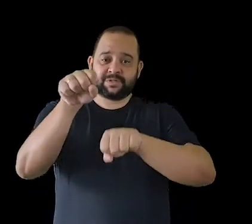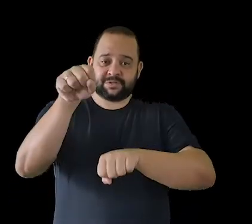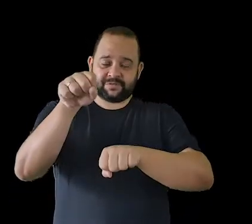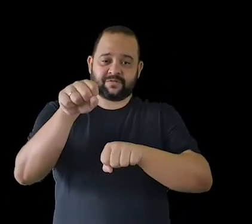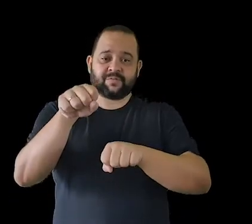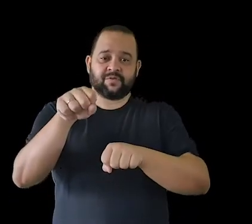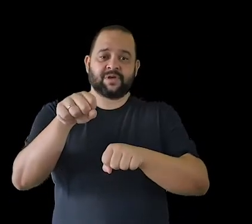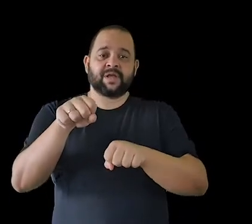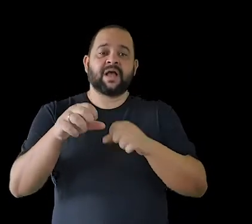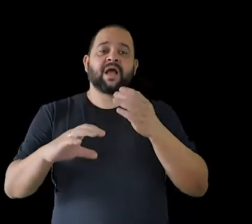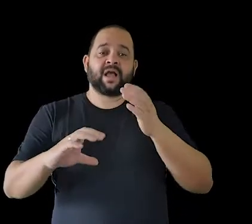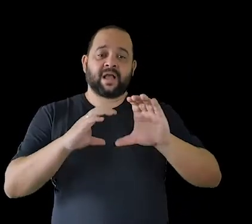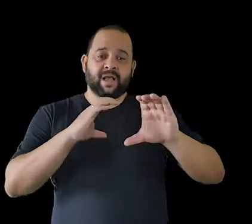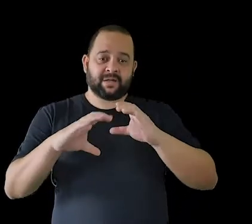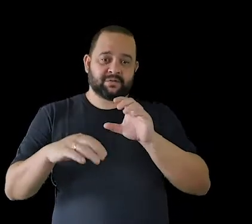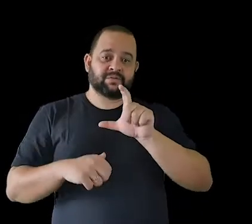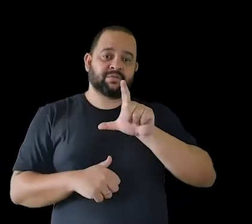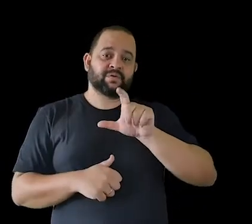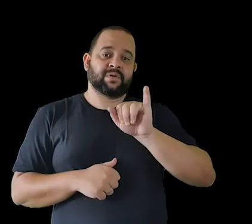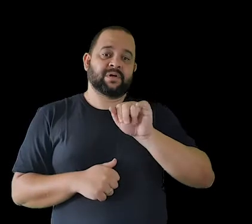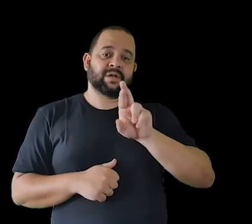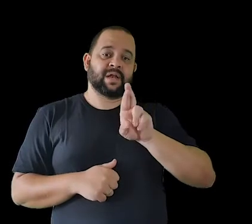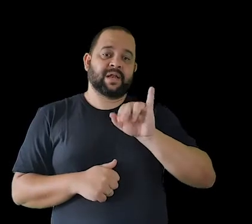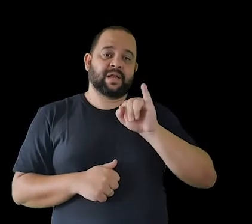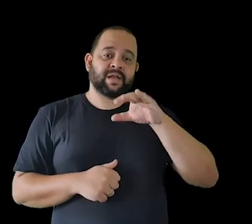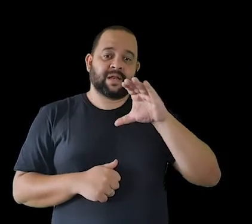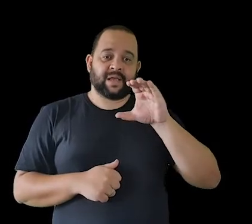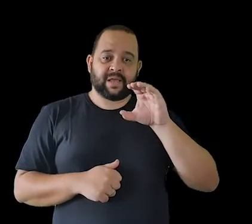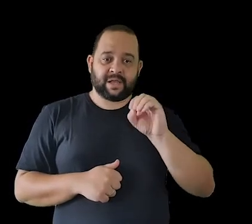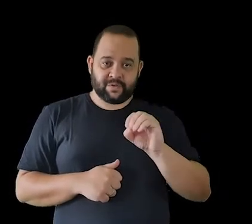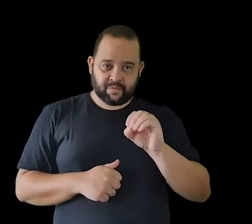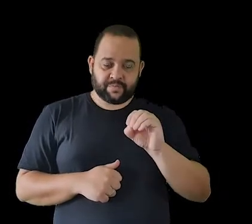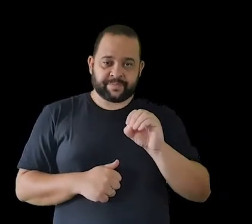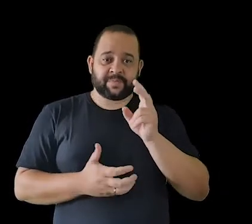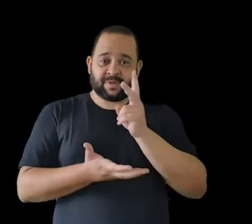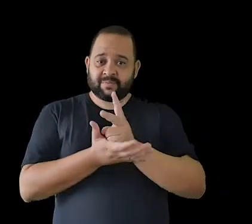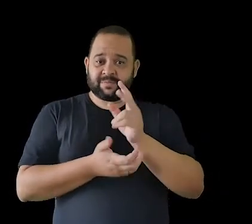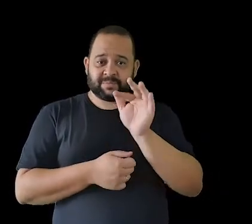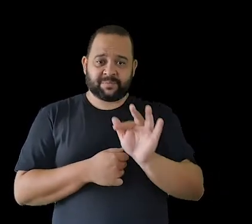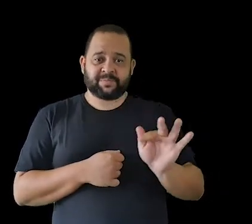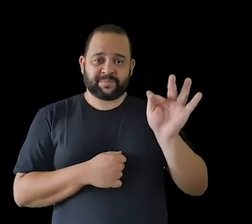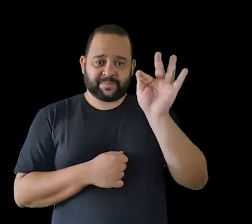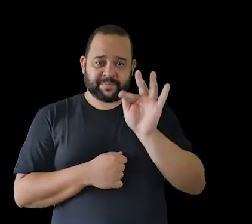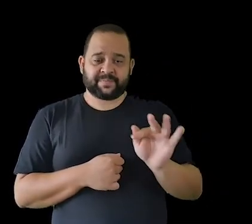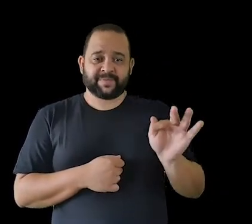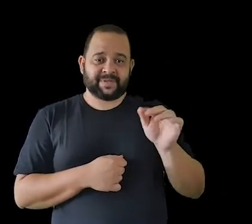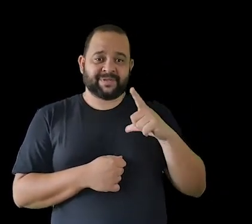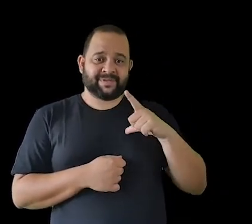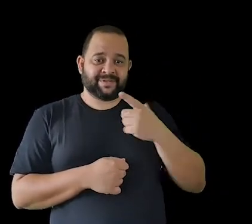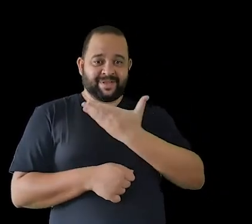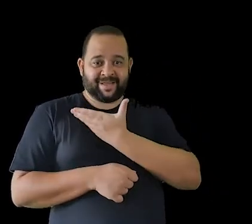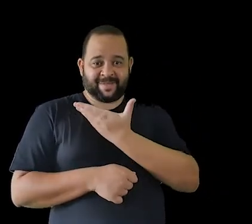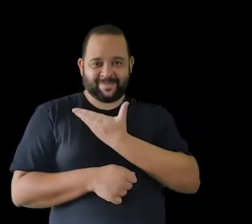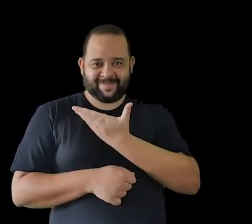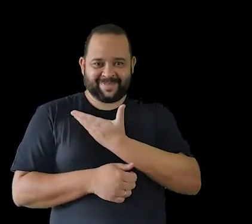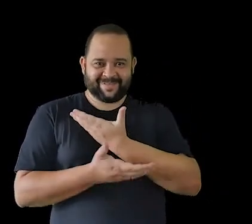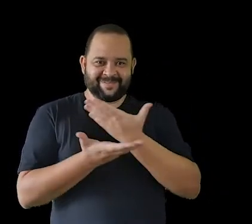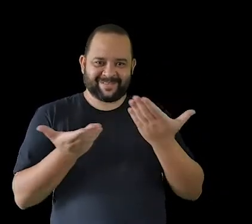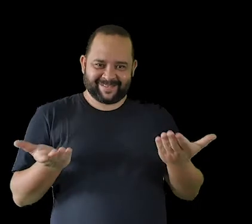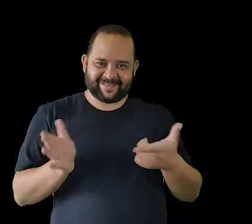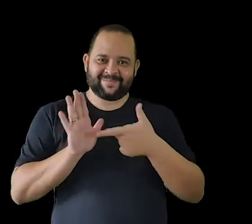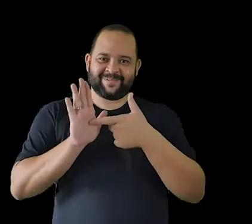em canto lírico, ela é bacharel em canto lírico, pela mesma Unifian Faan. Estamos aqui como colegas de